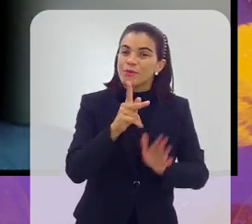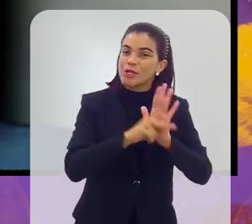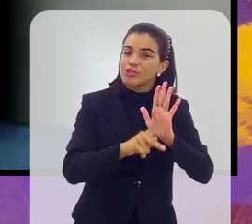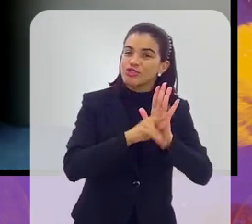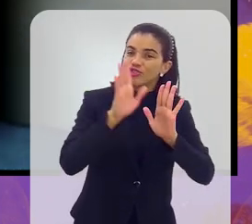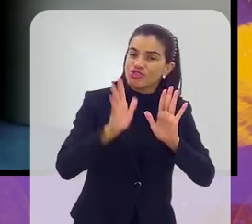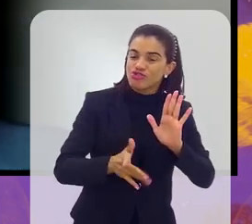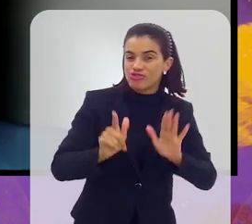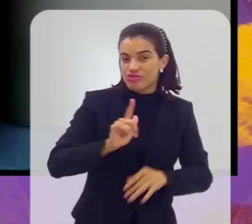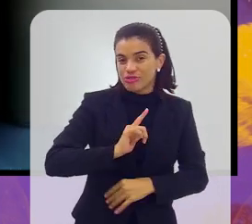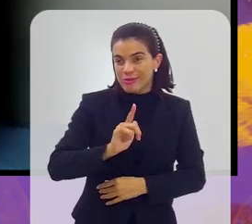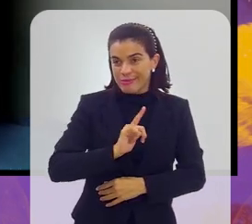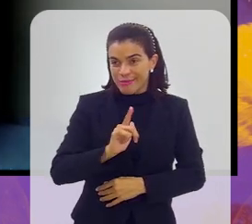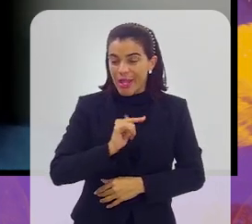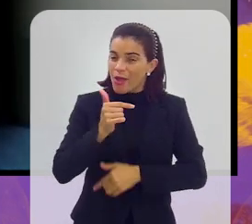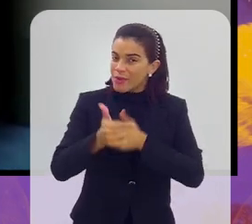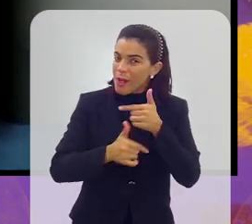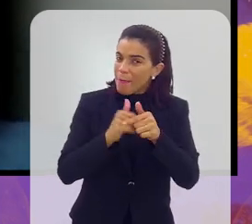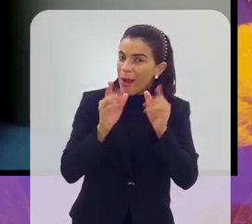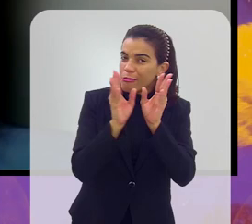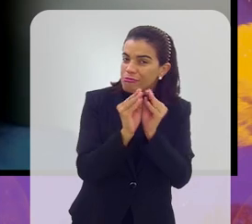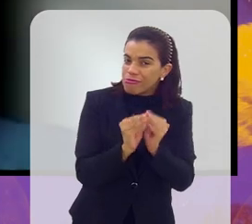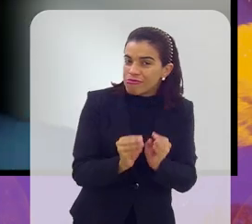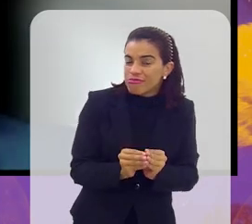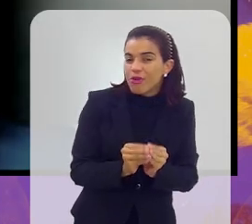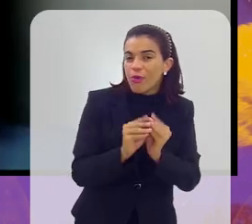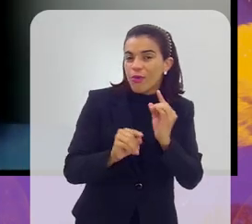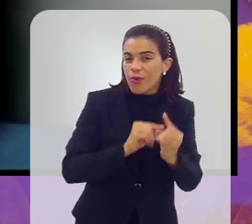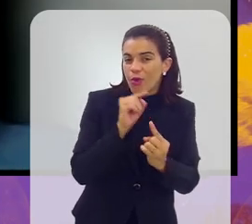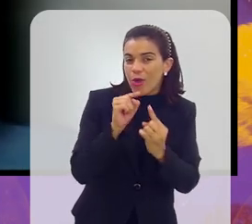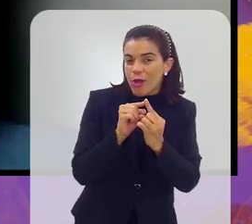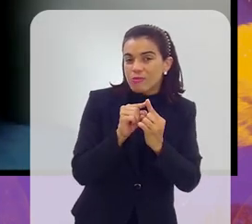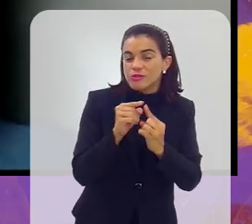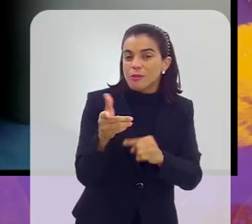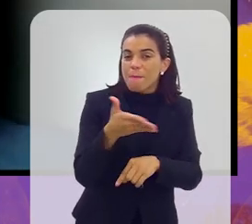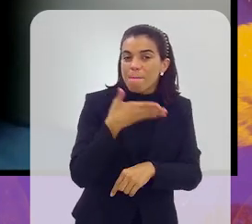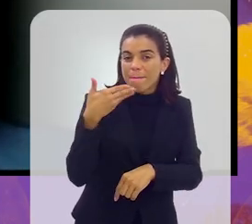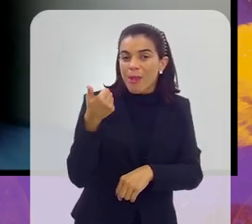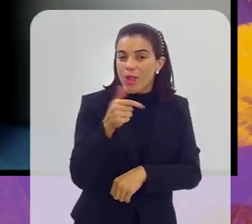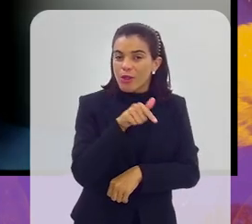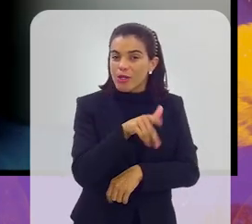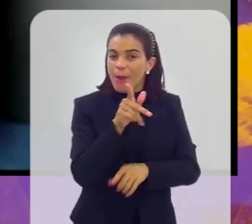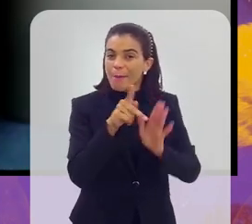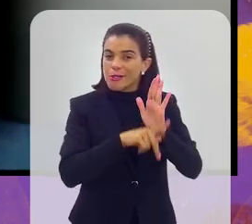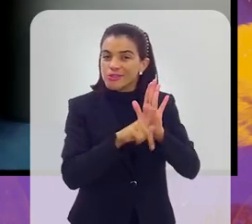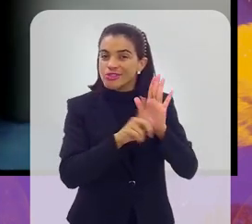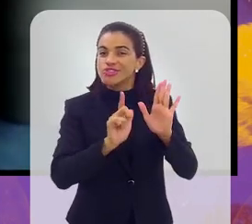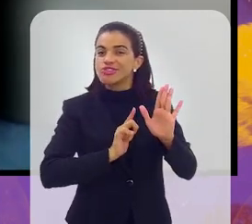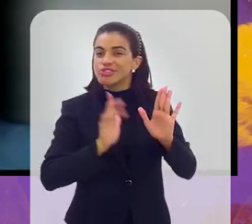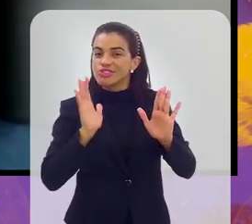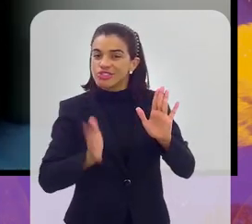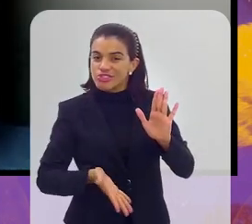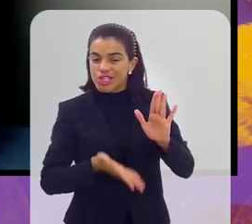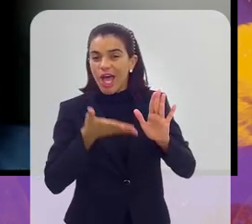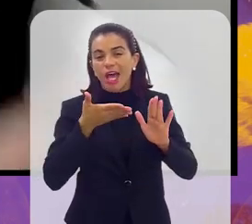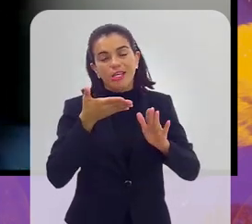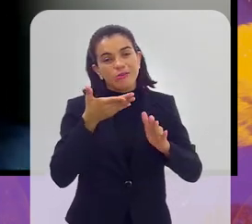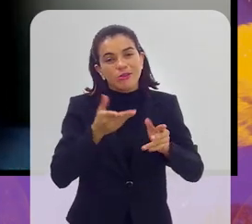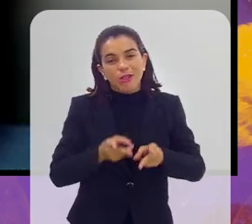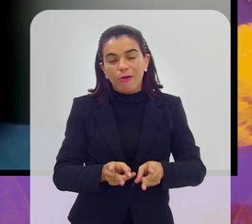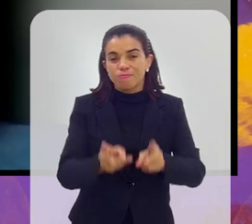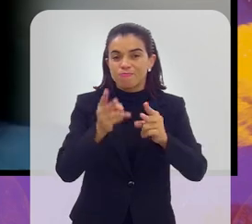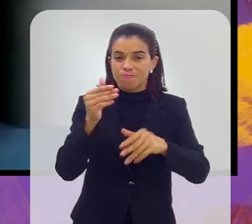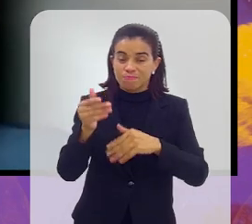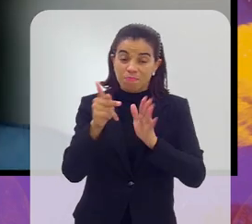o trabalho é um pouquinho disso, poder aumentar um pouco do que já existe e poder levar para frente esses projetos que já fazem